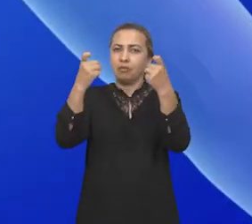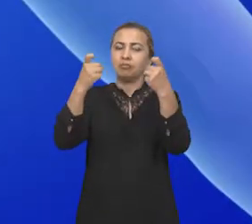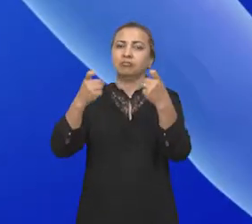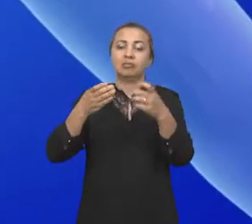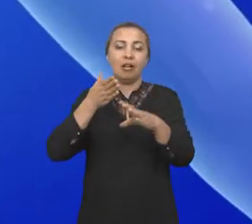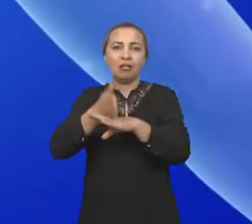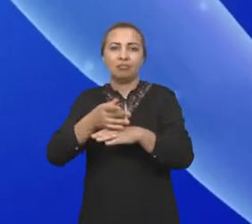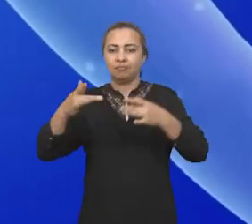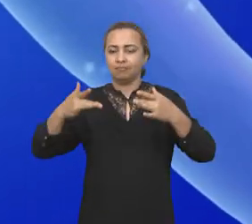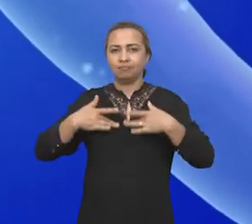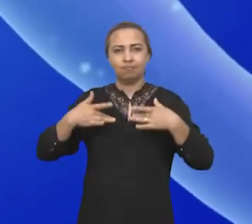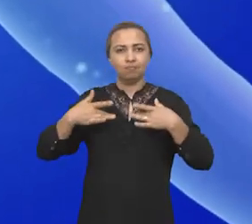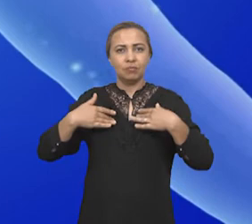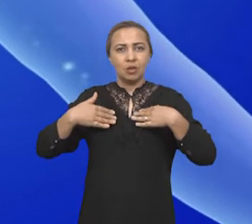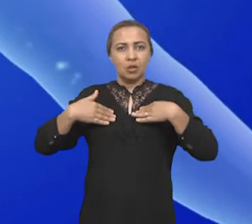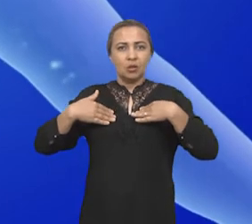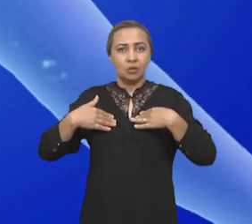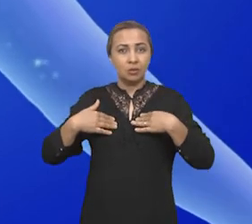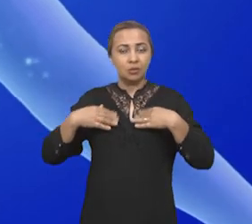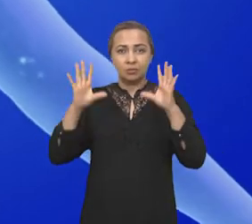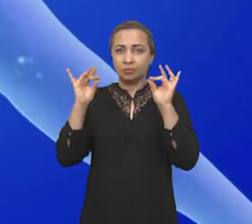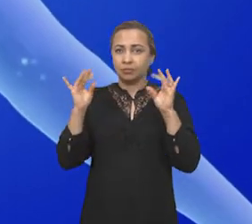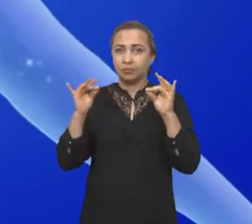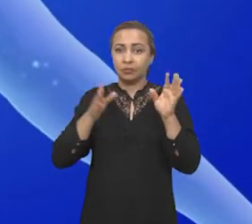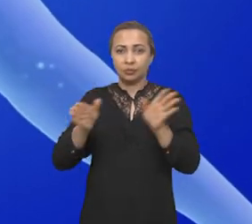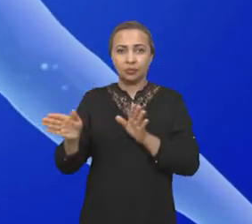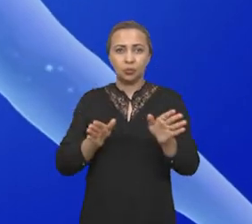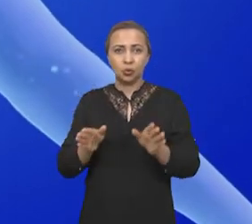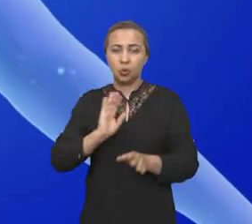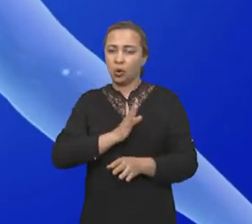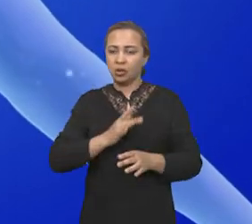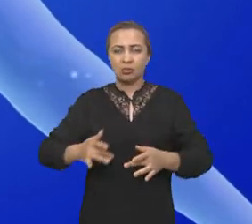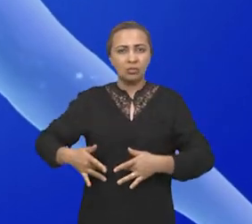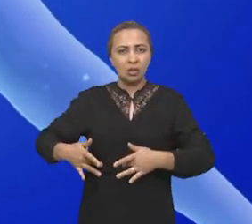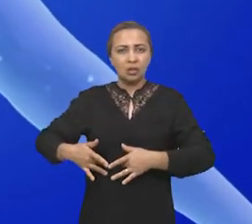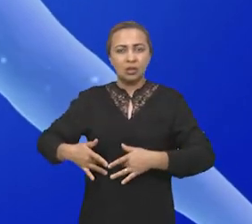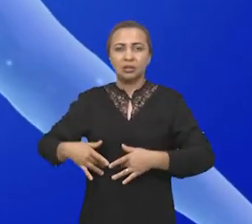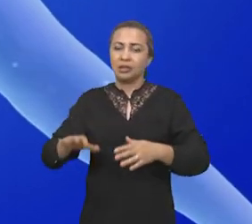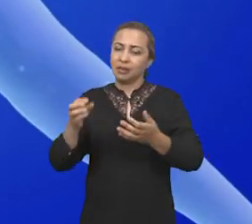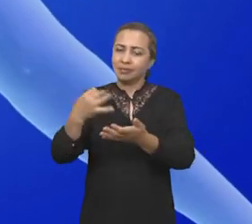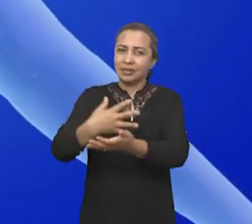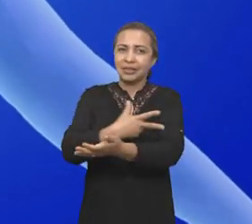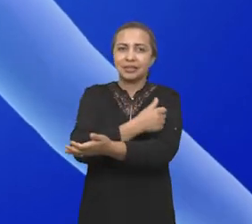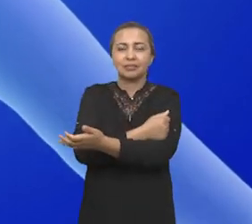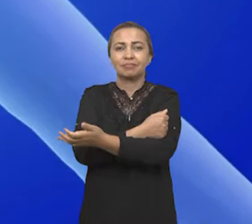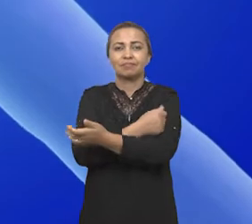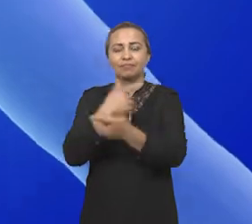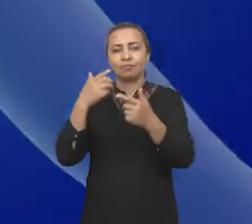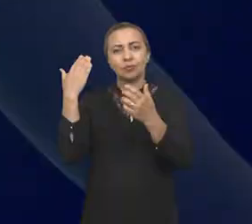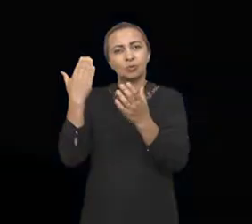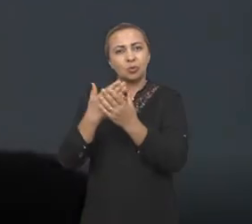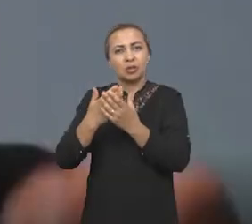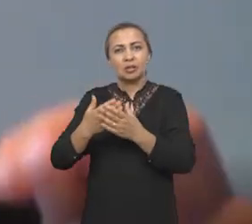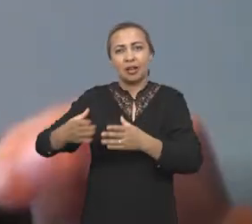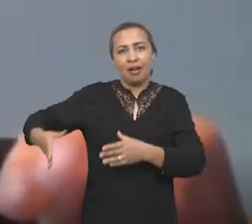direto com o pulmão e quando ele começa a entrar em contato com outros órgãos do corpo que são muitas vezes mais sensíveis a esses processos de agressão,